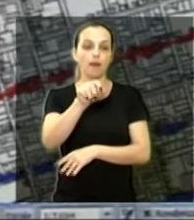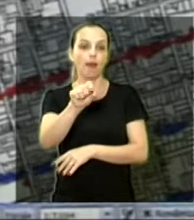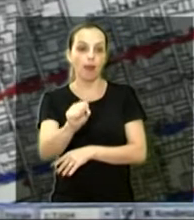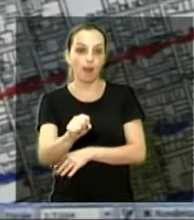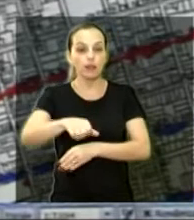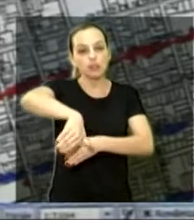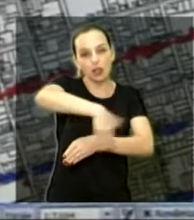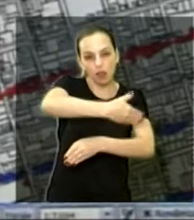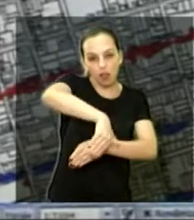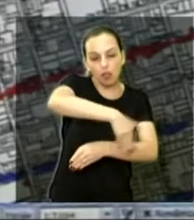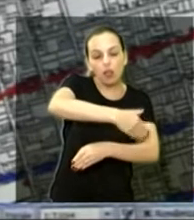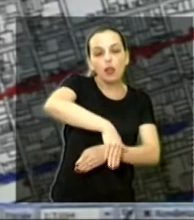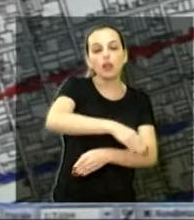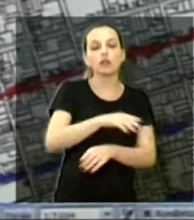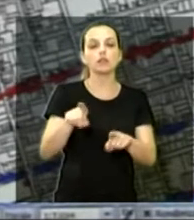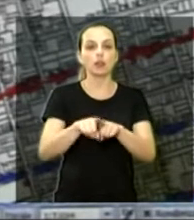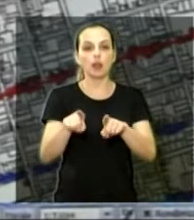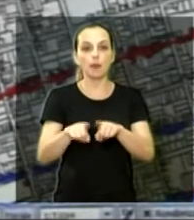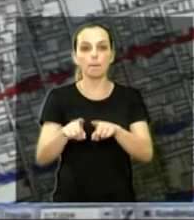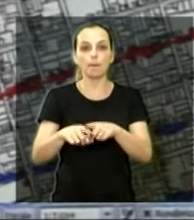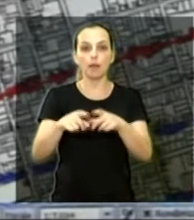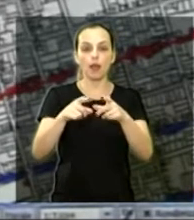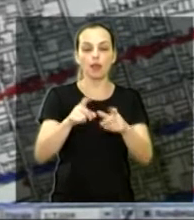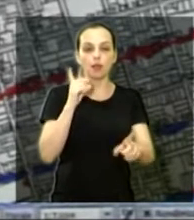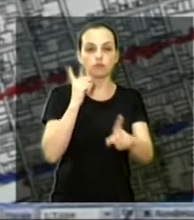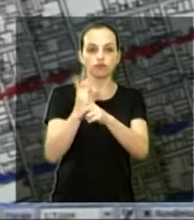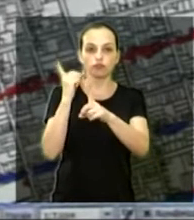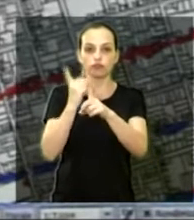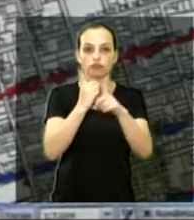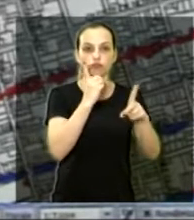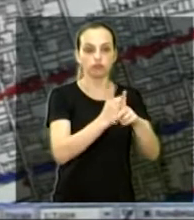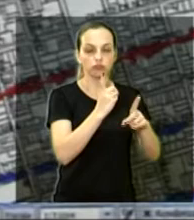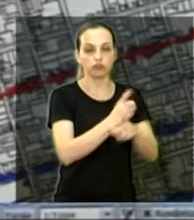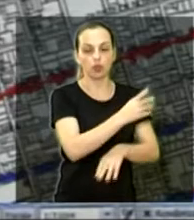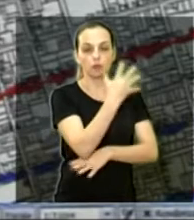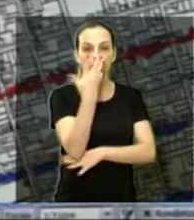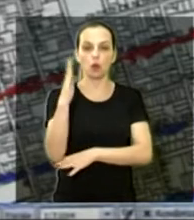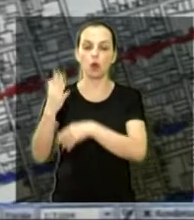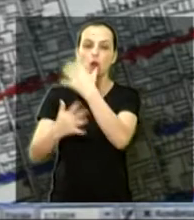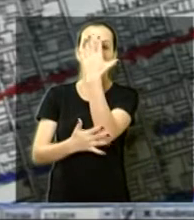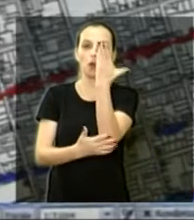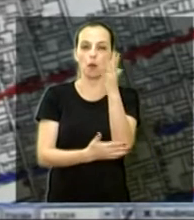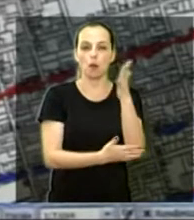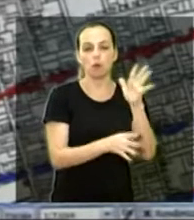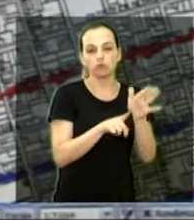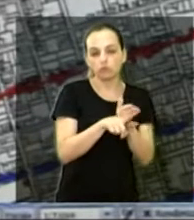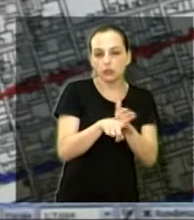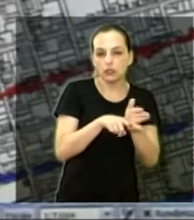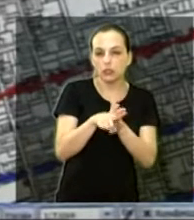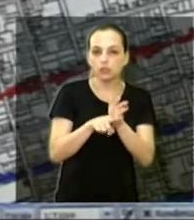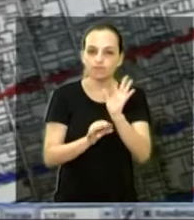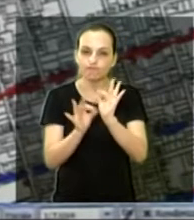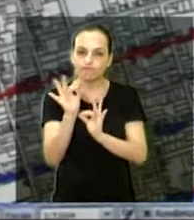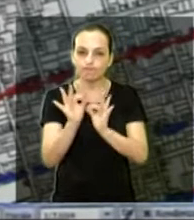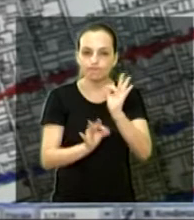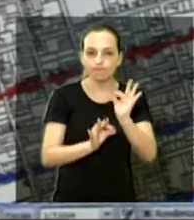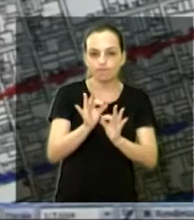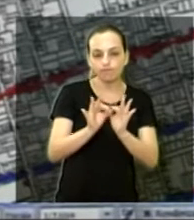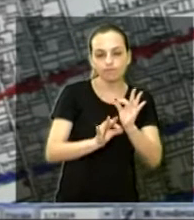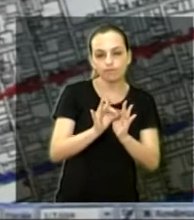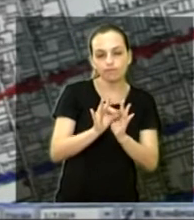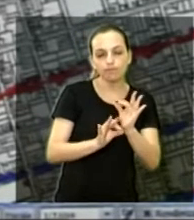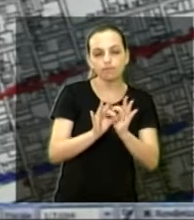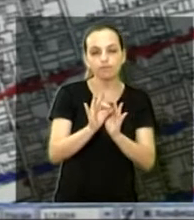de arruamento, localizando a árvore e dando as dimensões dela, caule, copa, se tem